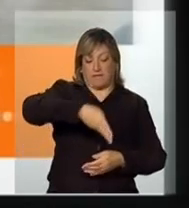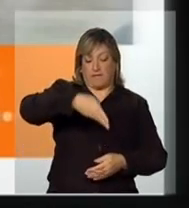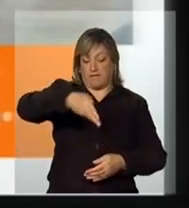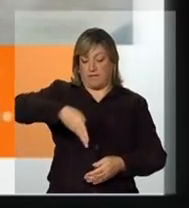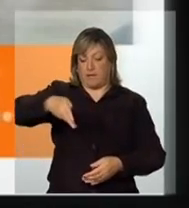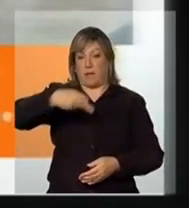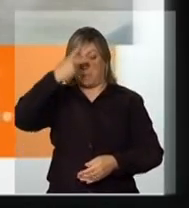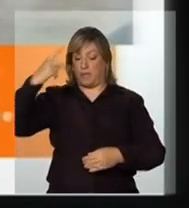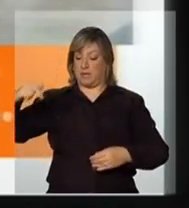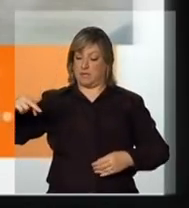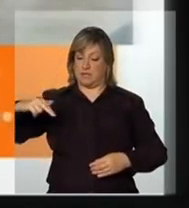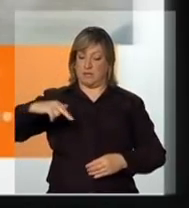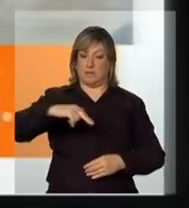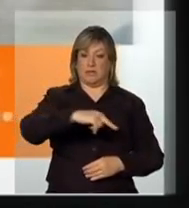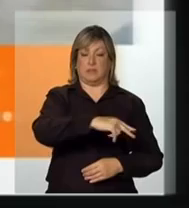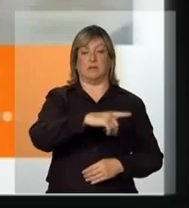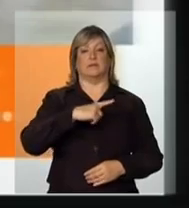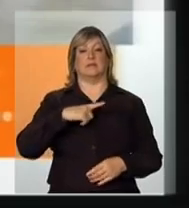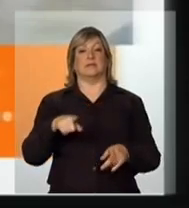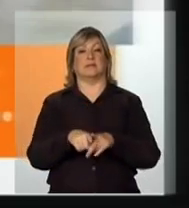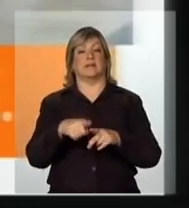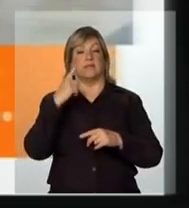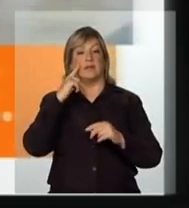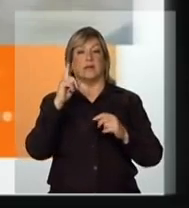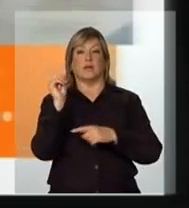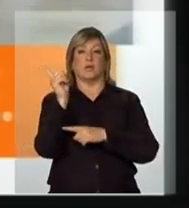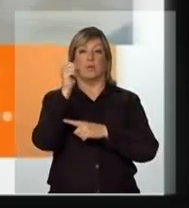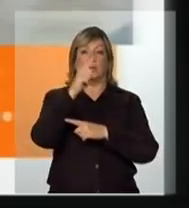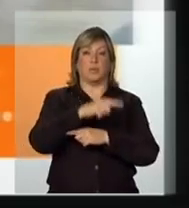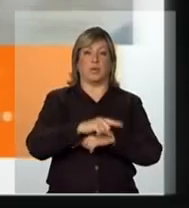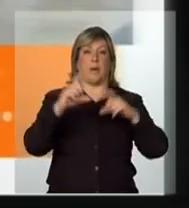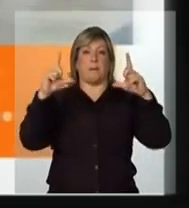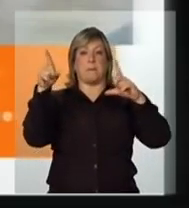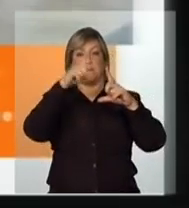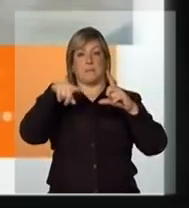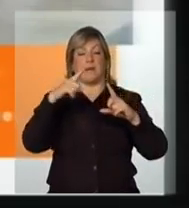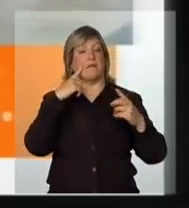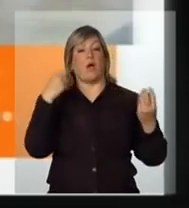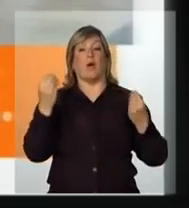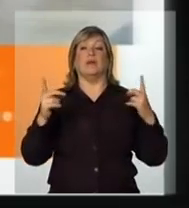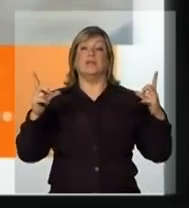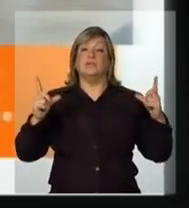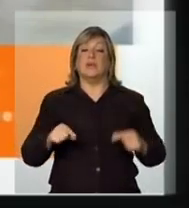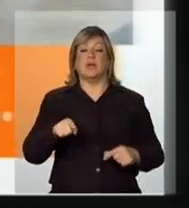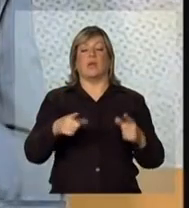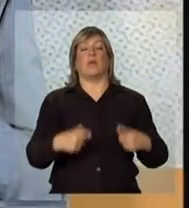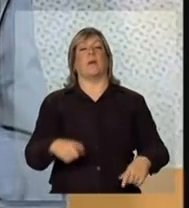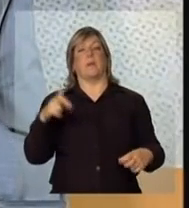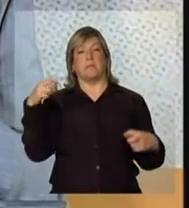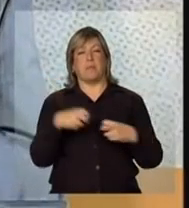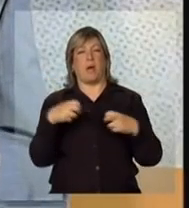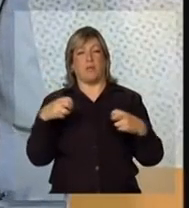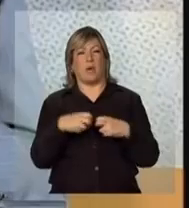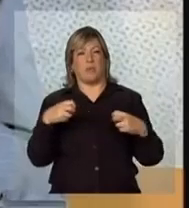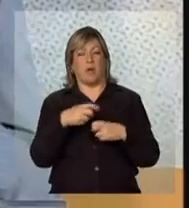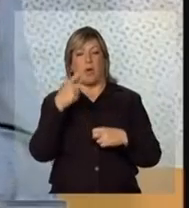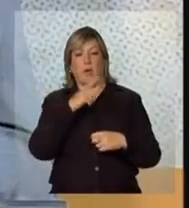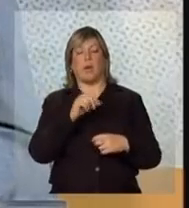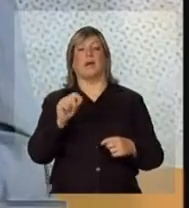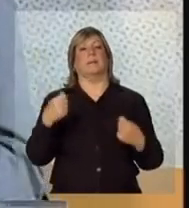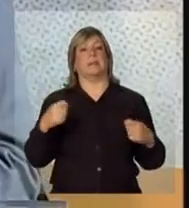semáforo, colocar redutor de velocidade, de maneira que se reduza a possibilidade daquele local ser um local